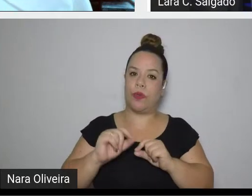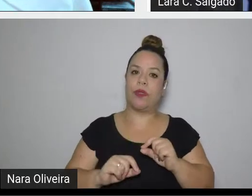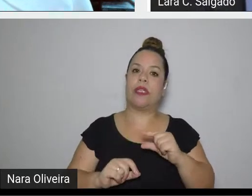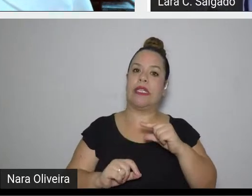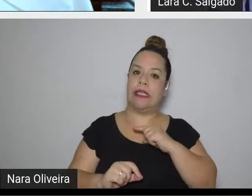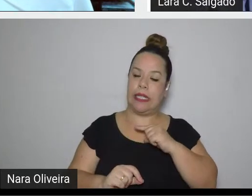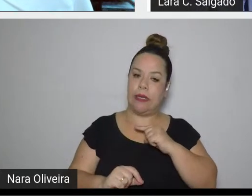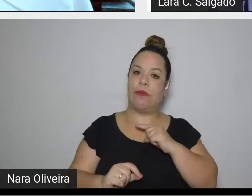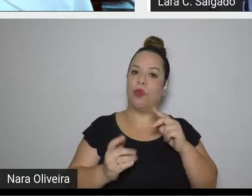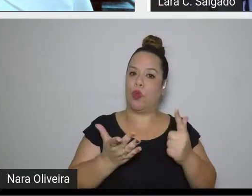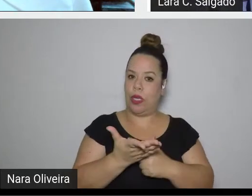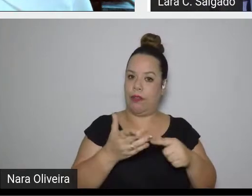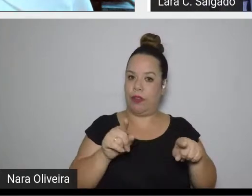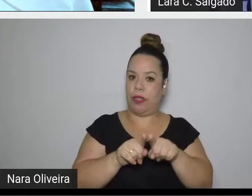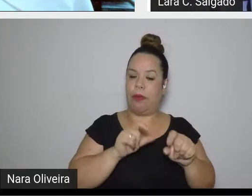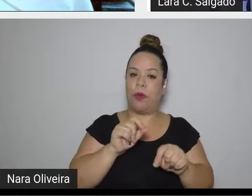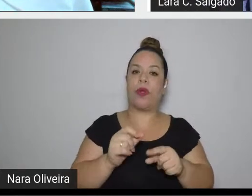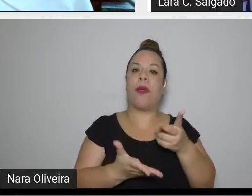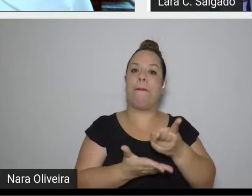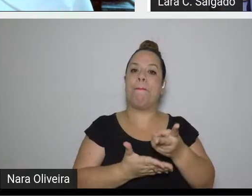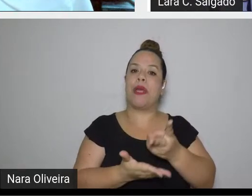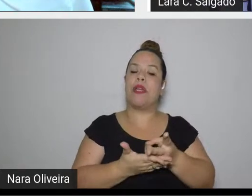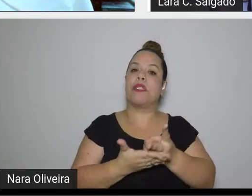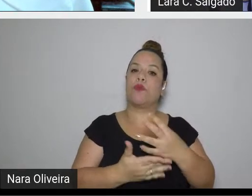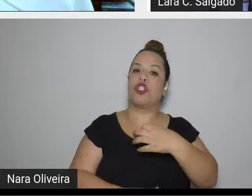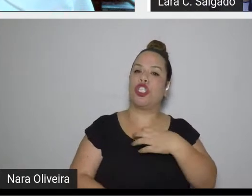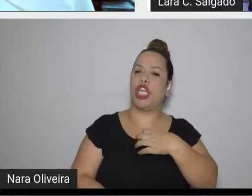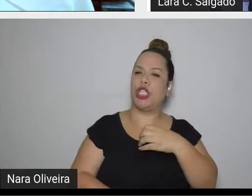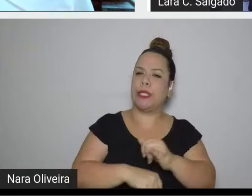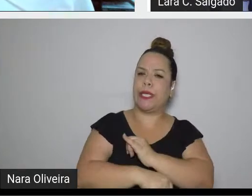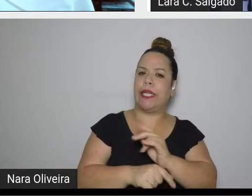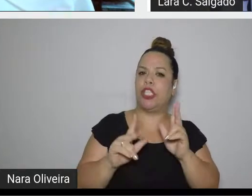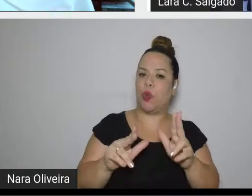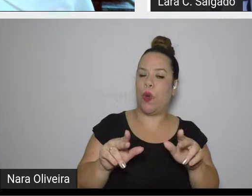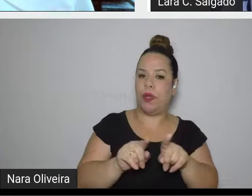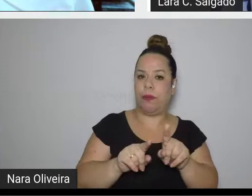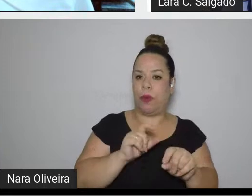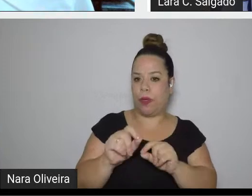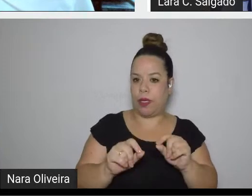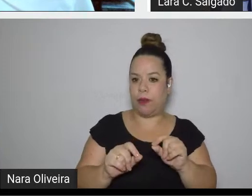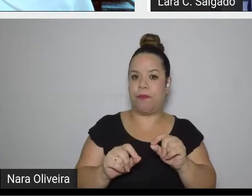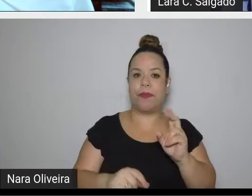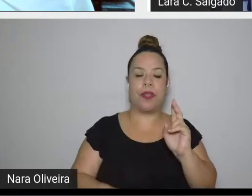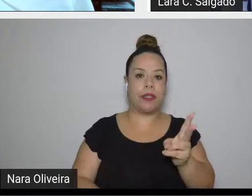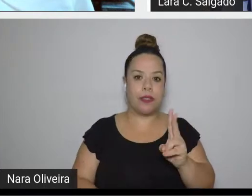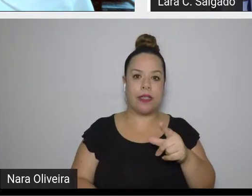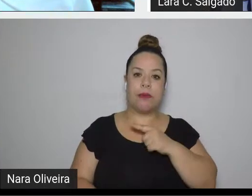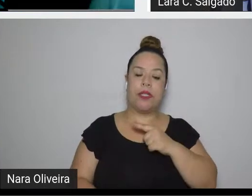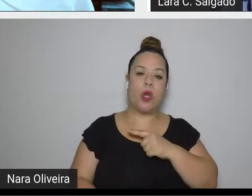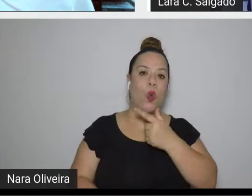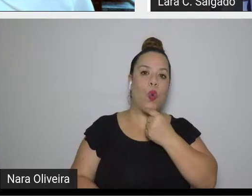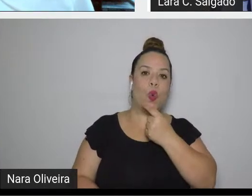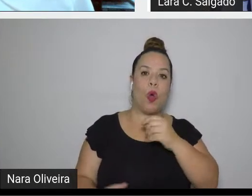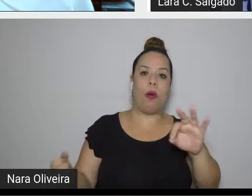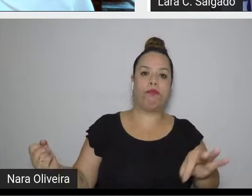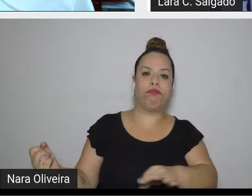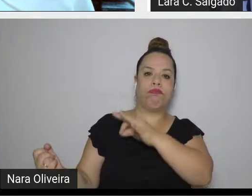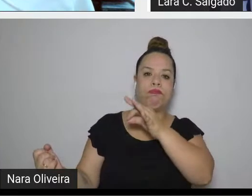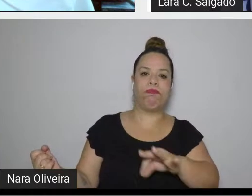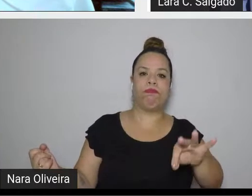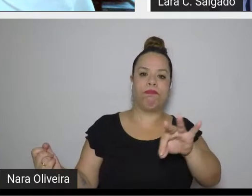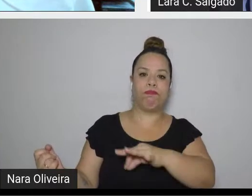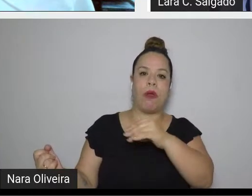da morte o mesmo esquema de sempre. Um violoncelista, um artista